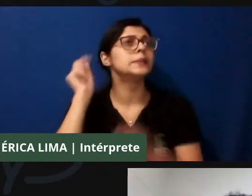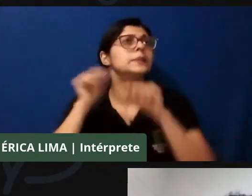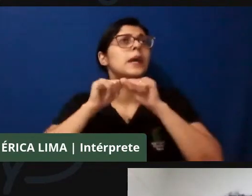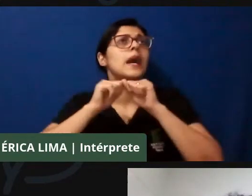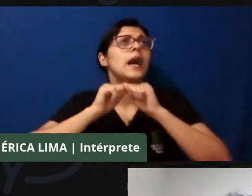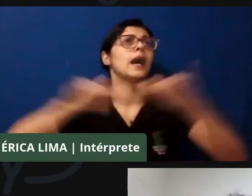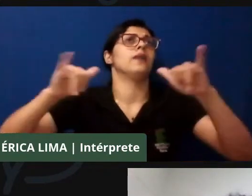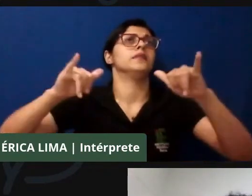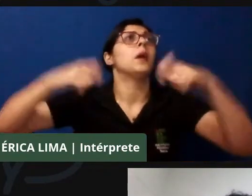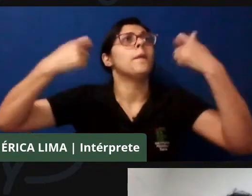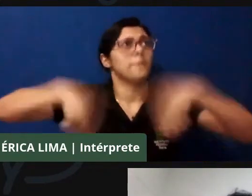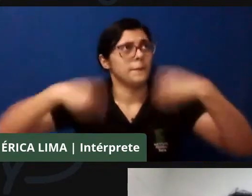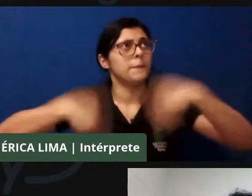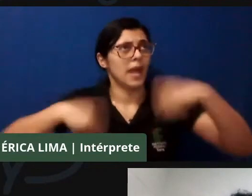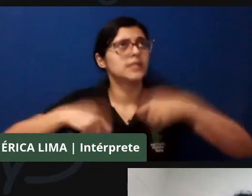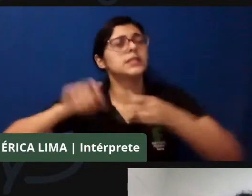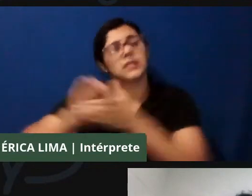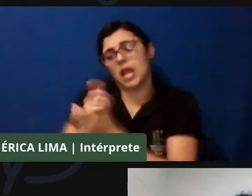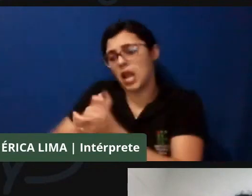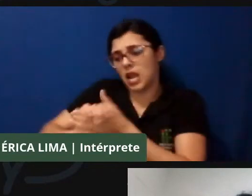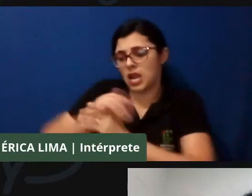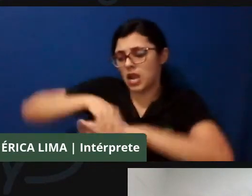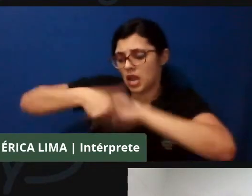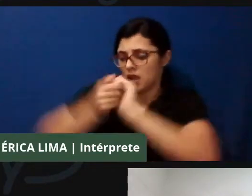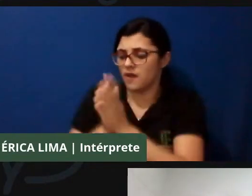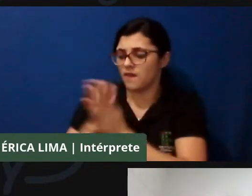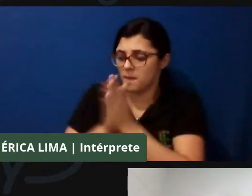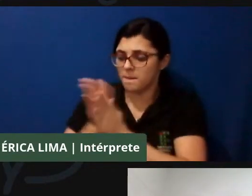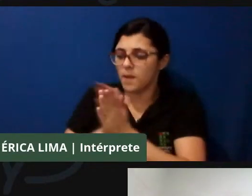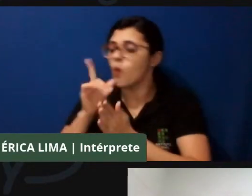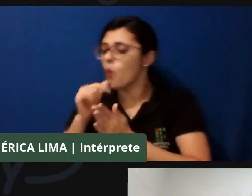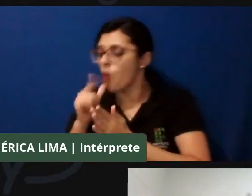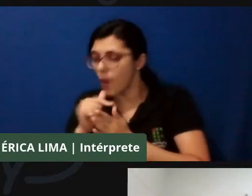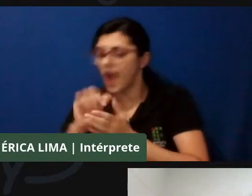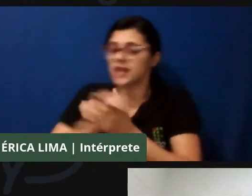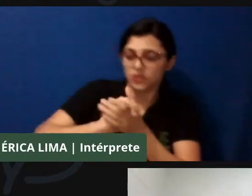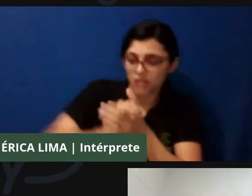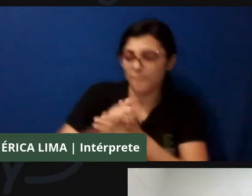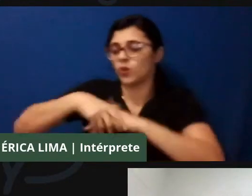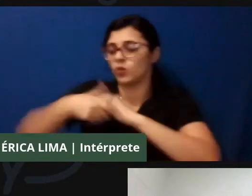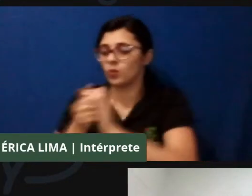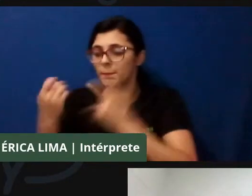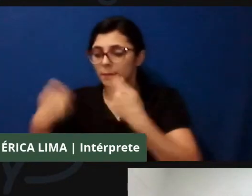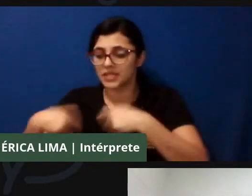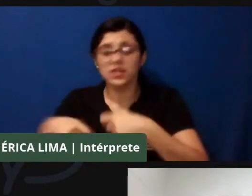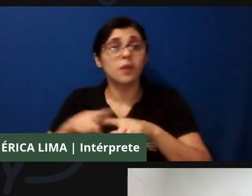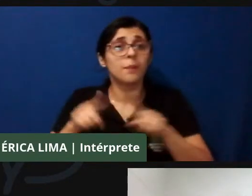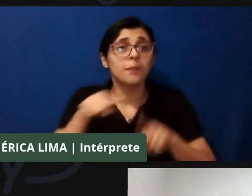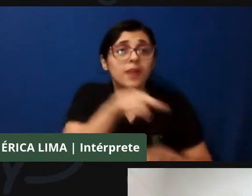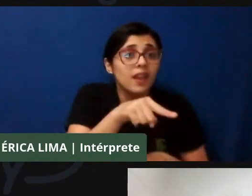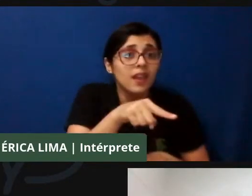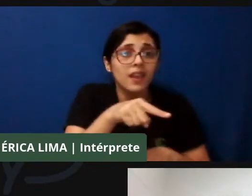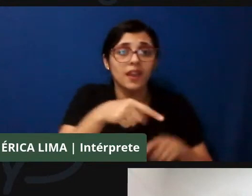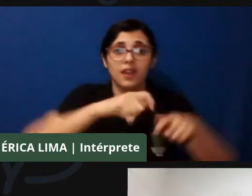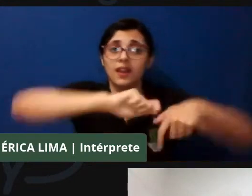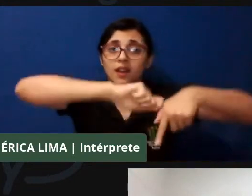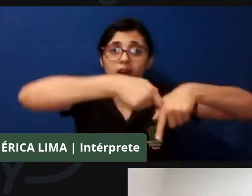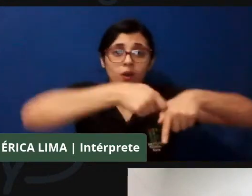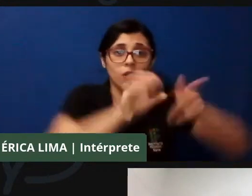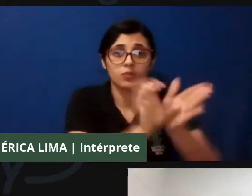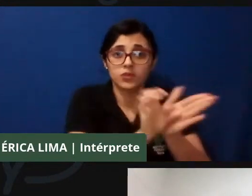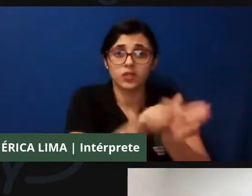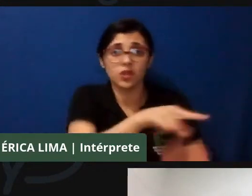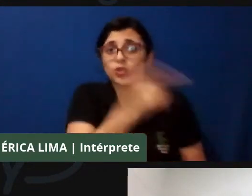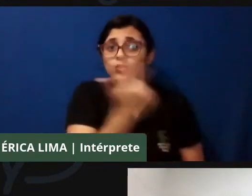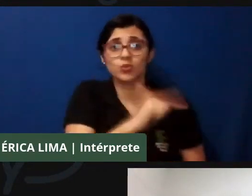das comunidades quilombolas não tinha acesso à água encanada para lavar suas mãos. Então, a pandemia, na verdade, ela infelizmente